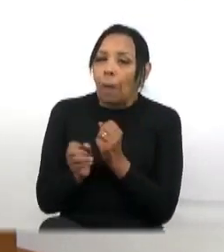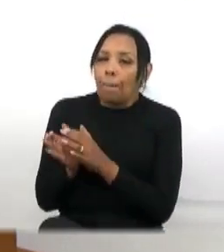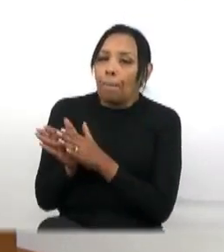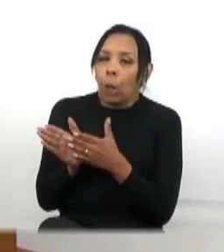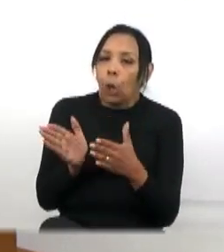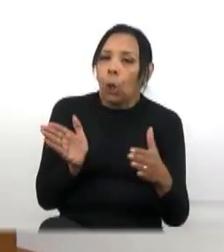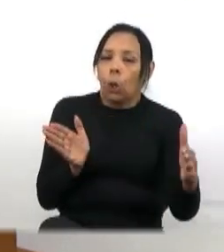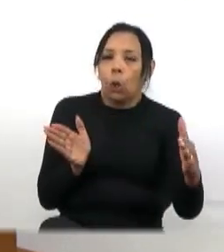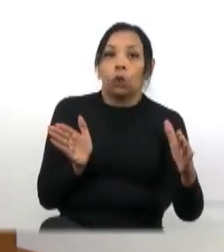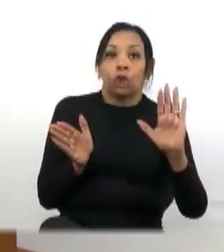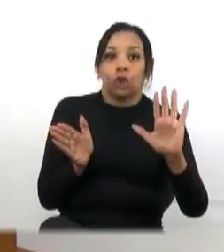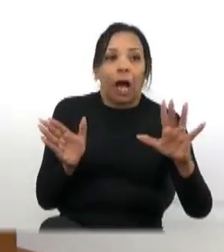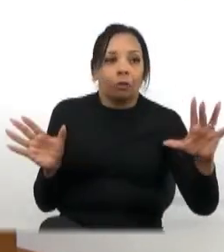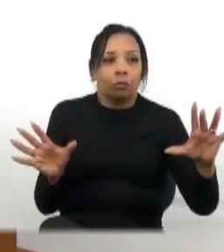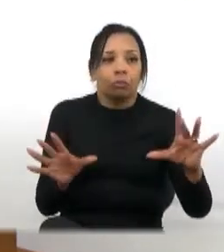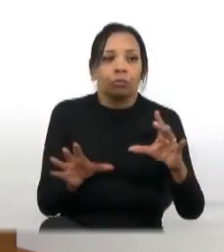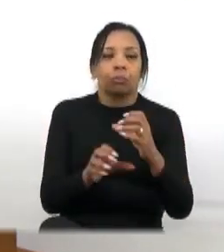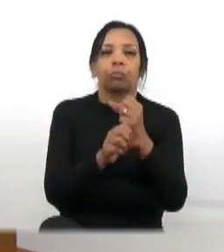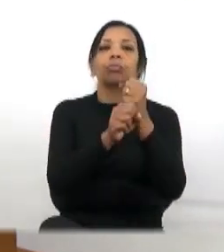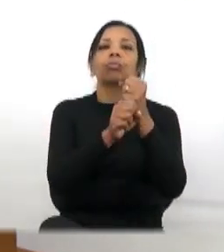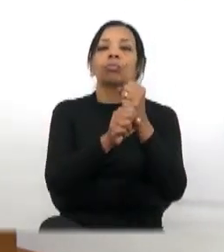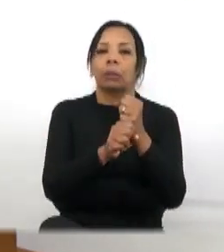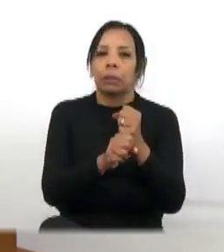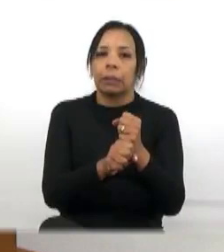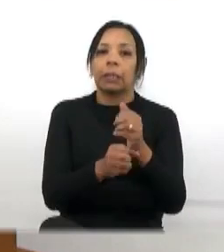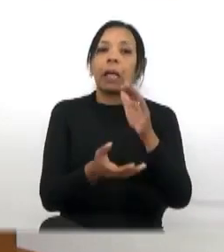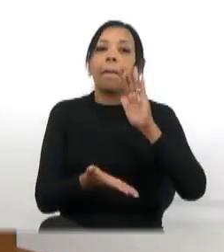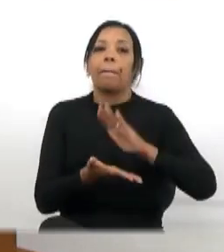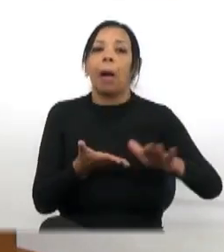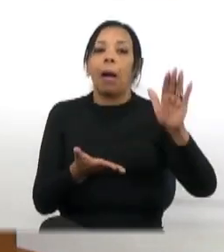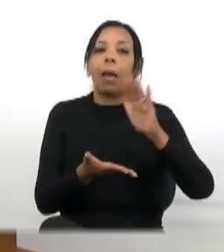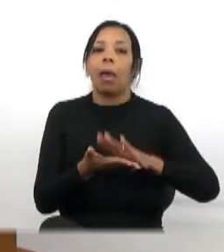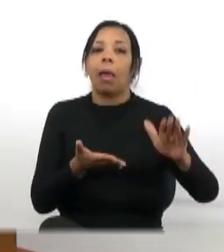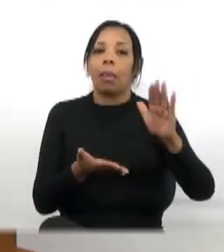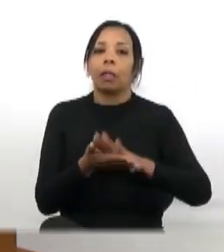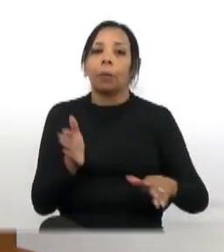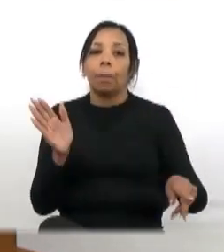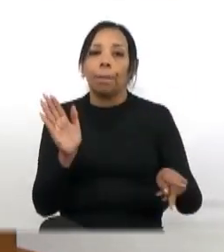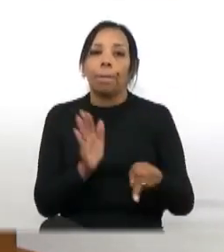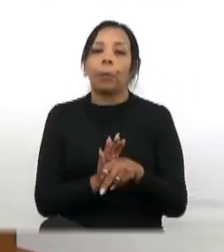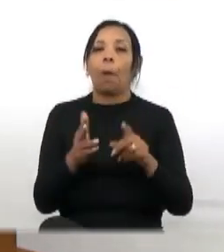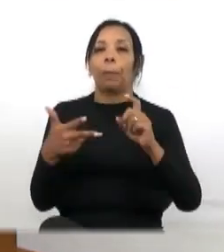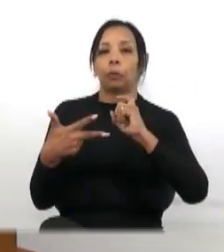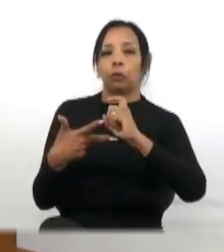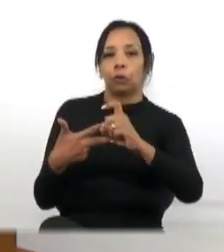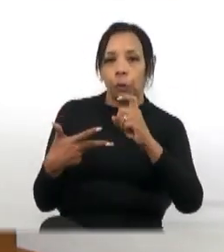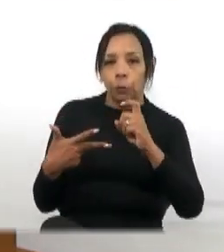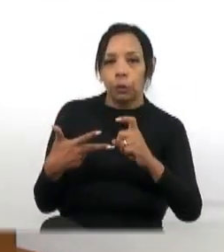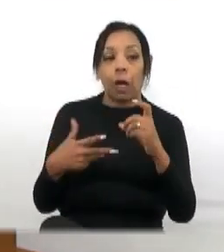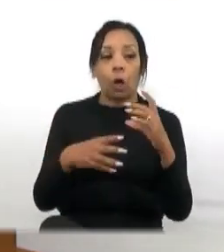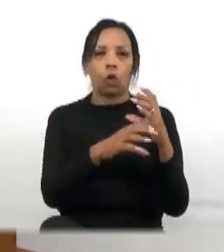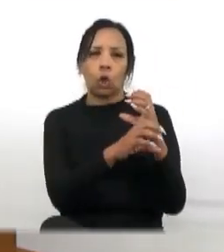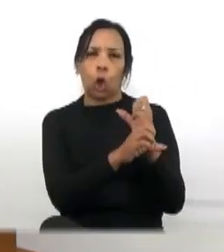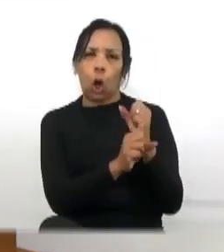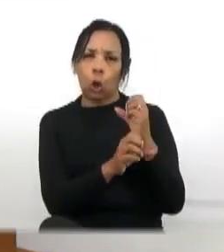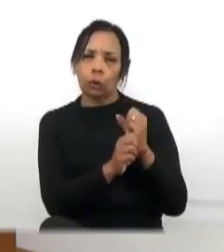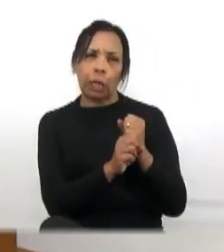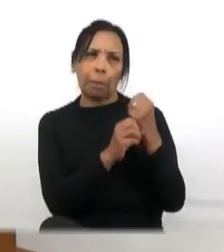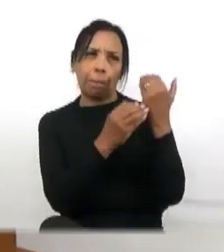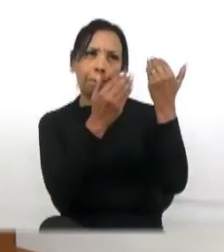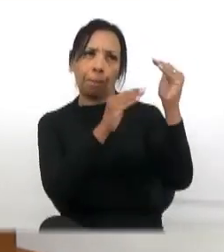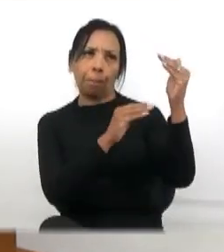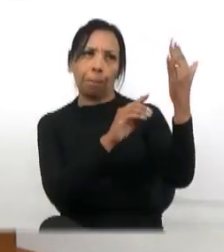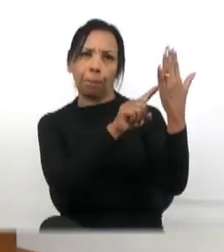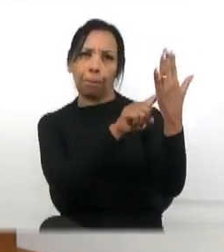completos, que a gente está aí desperdiçando dinheiro público no Executivo. e de as contas que aparecem aqui, as suplementações.